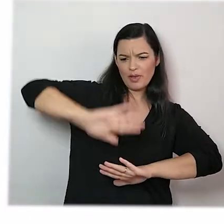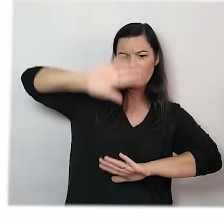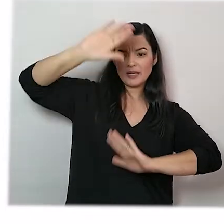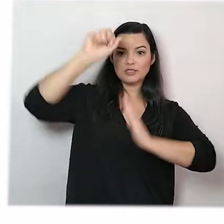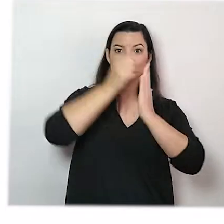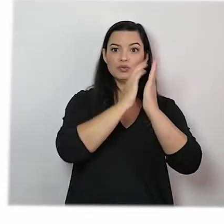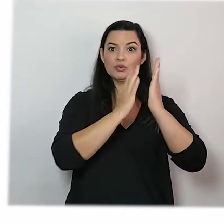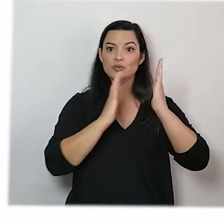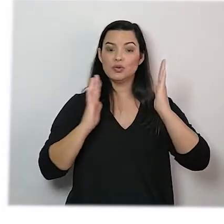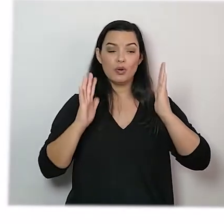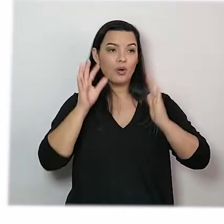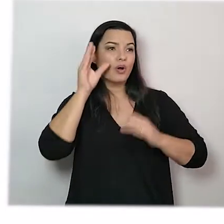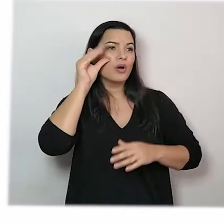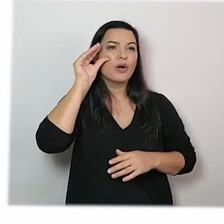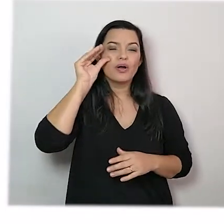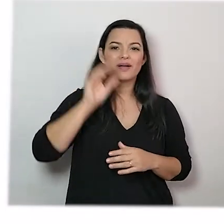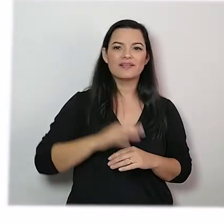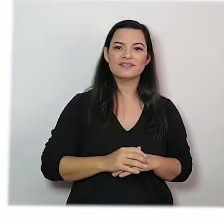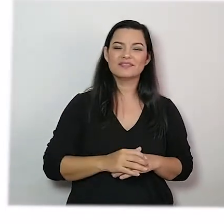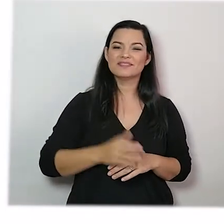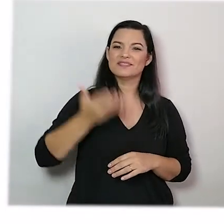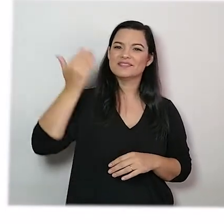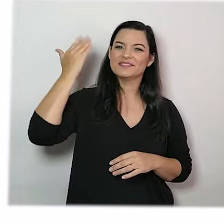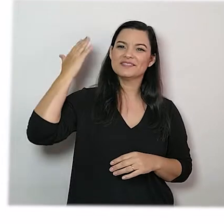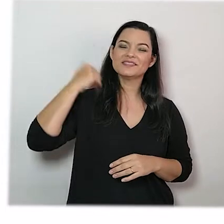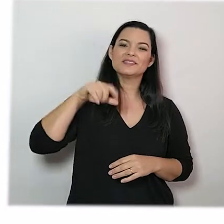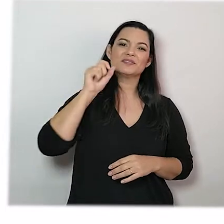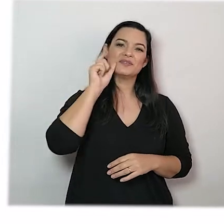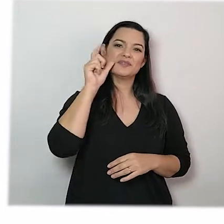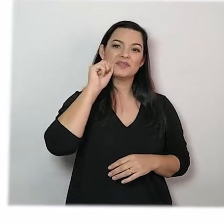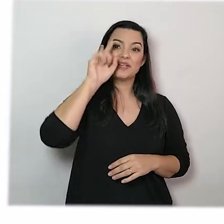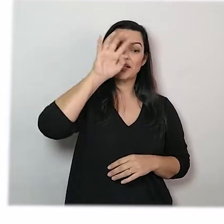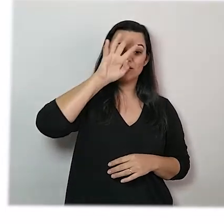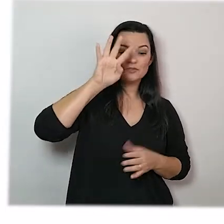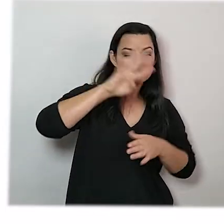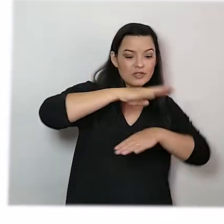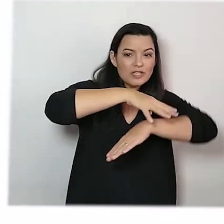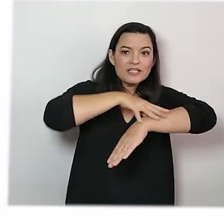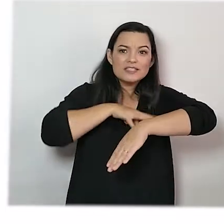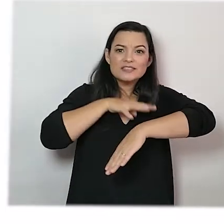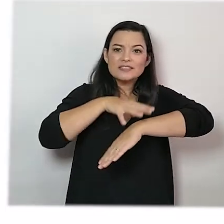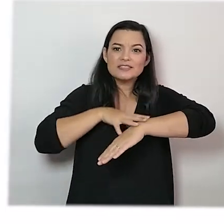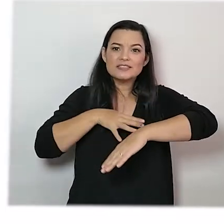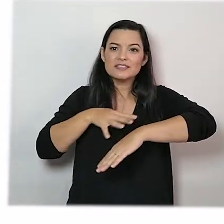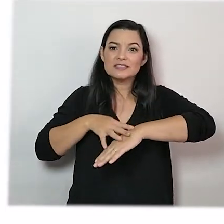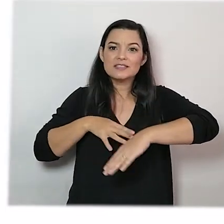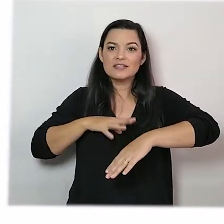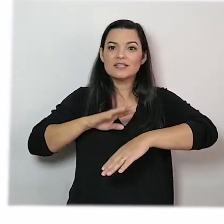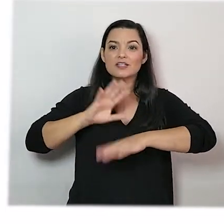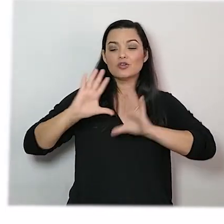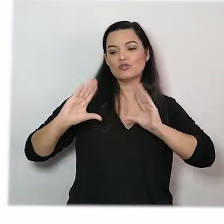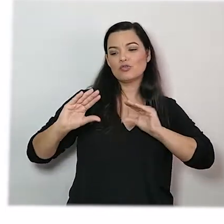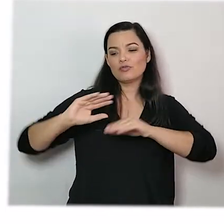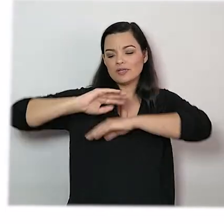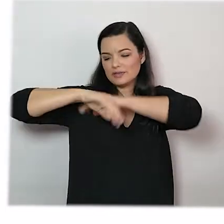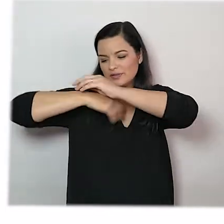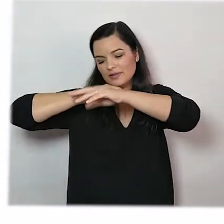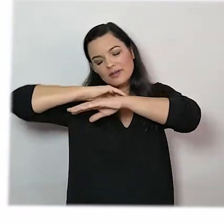parede. Era uma vez um gato listrado. Deitava no sofá, todo enrolado.